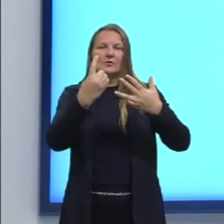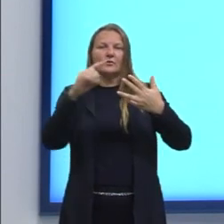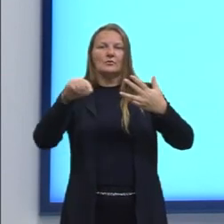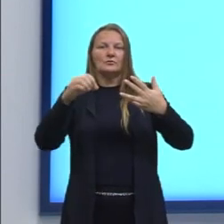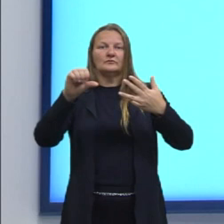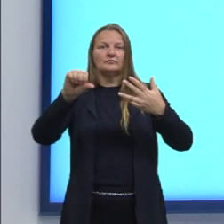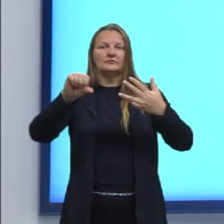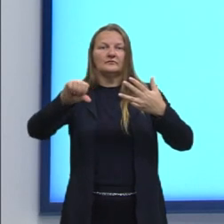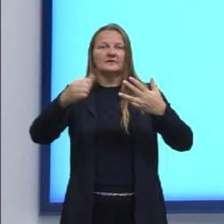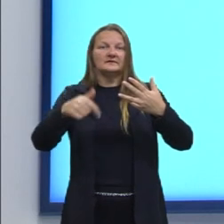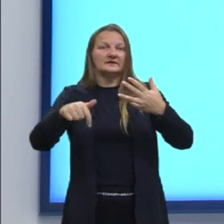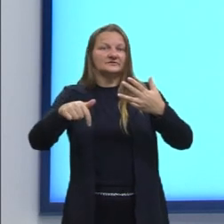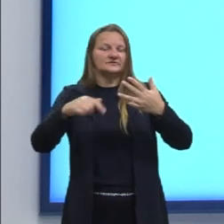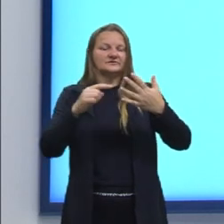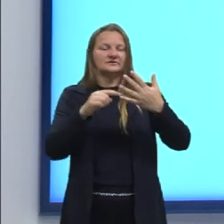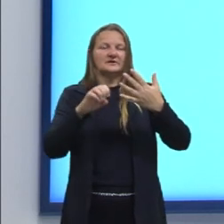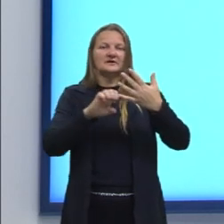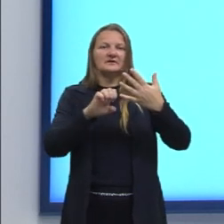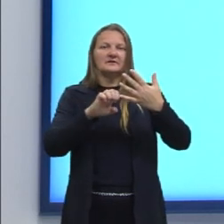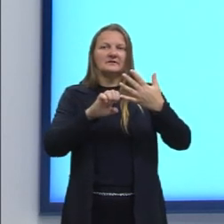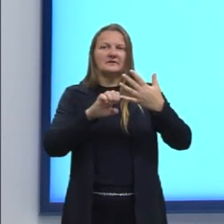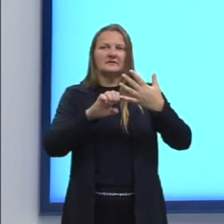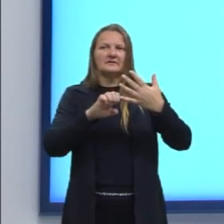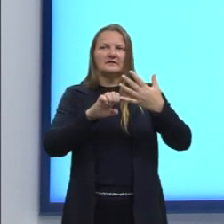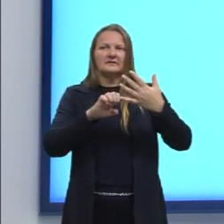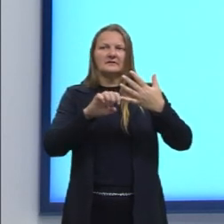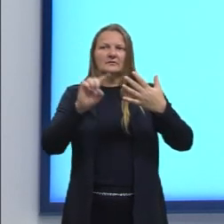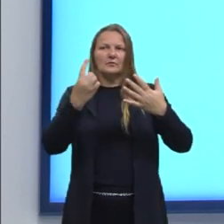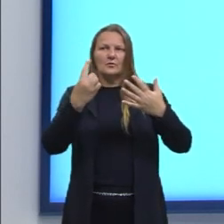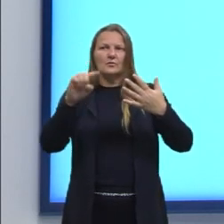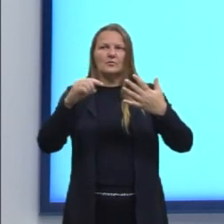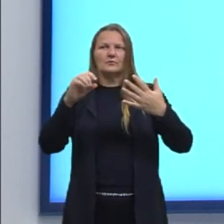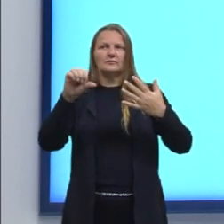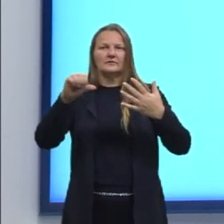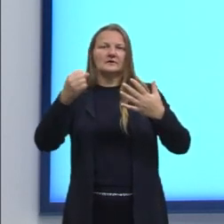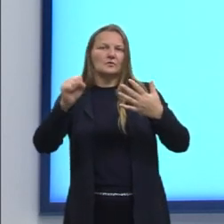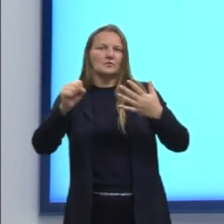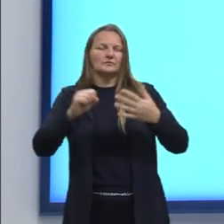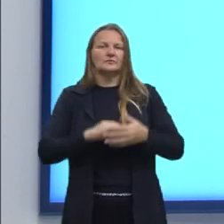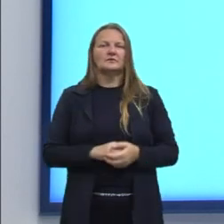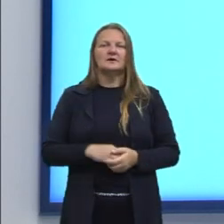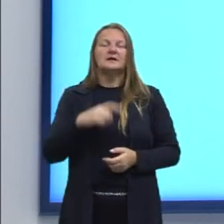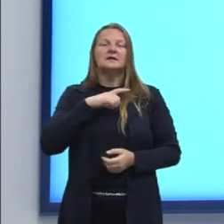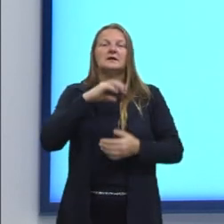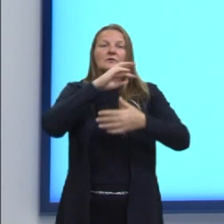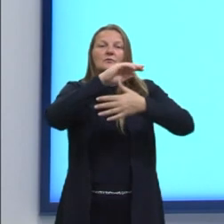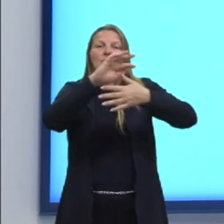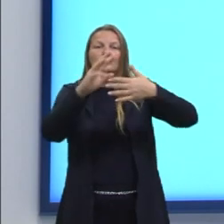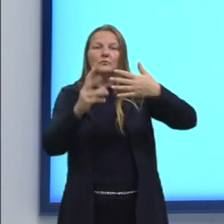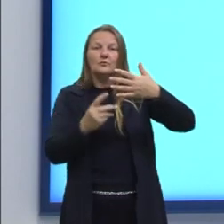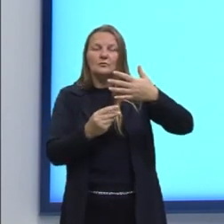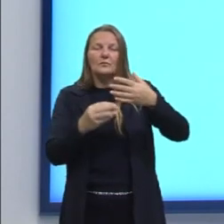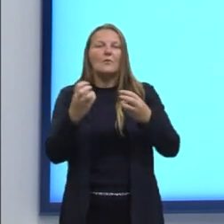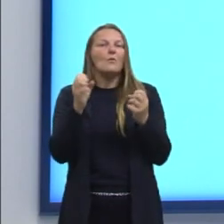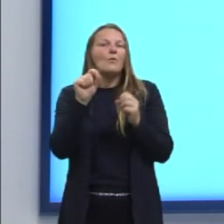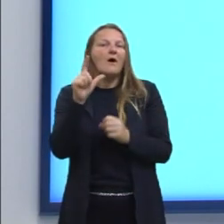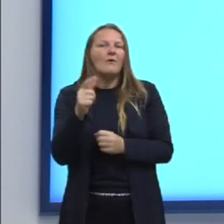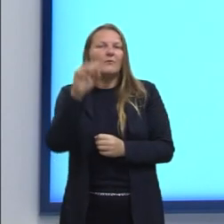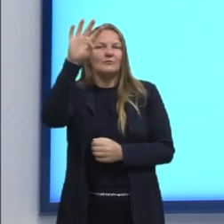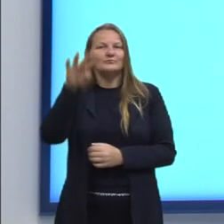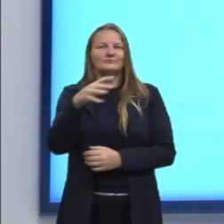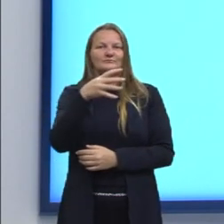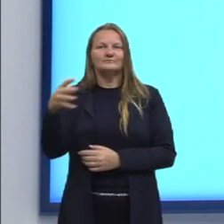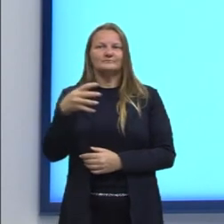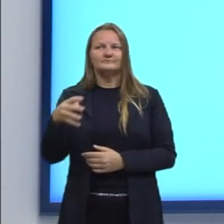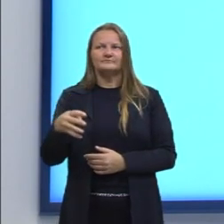,97 e a letra D, 1,98. Nós temos então a tabela, aqui nós temos,